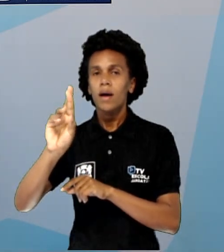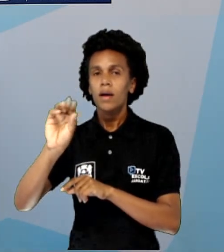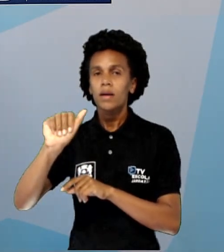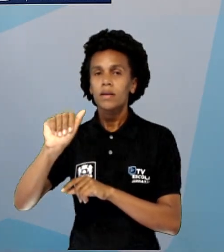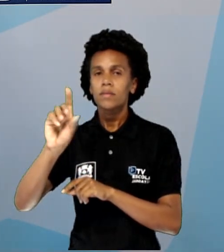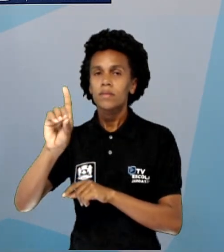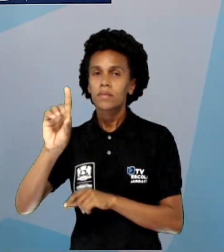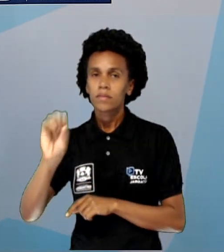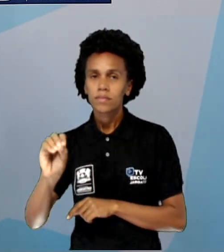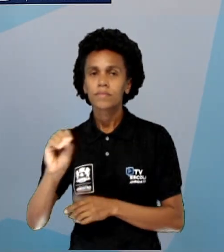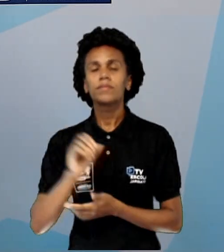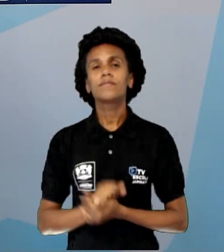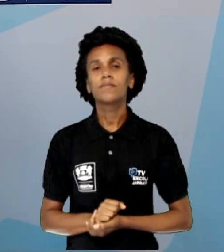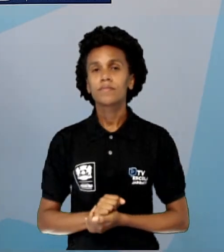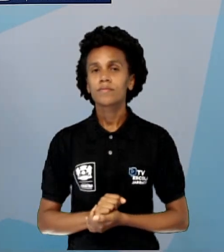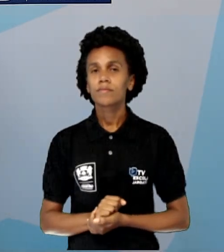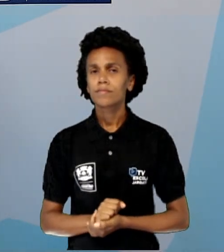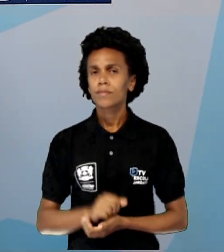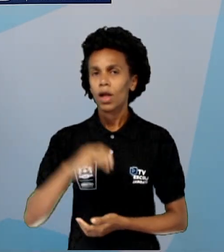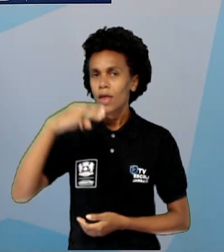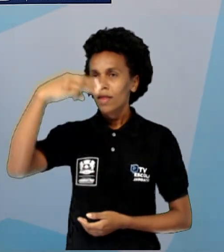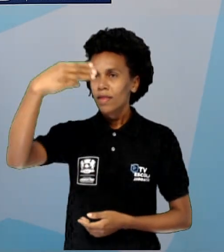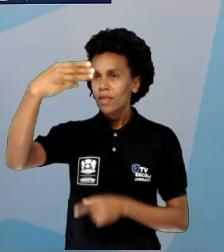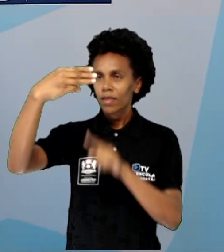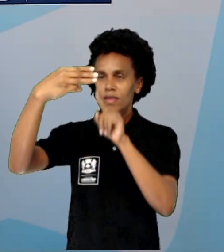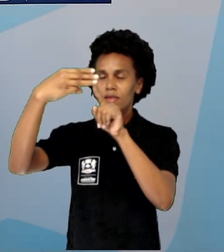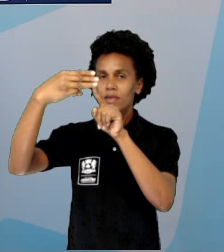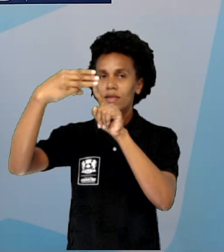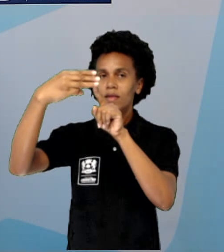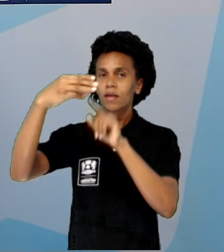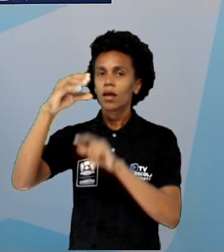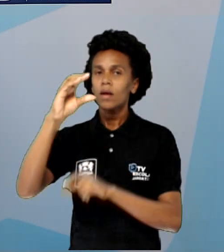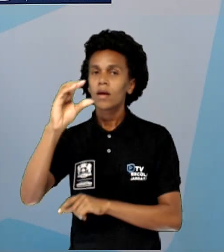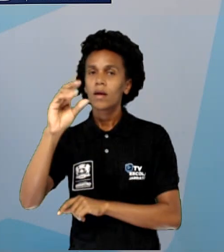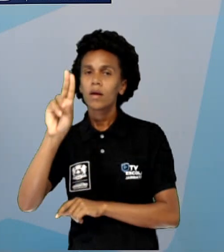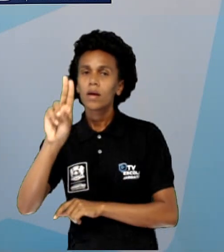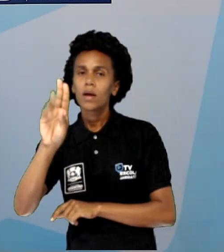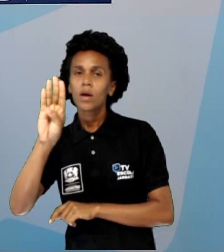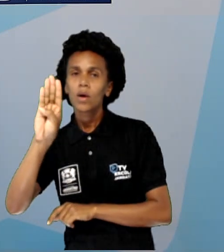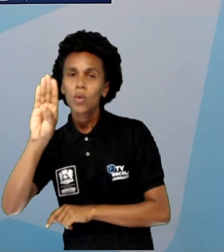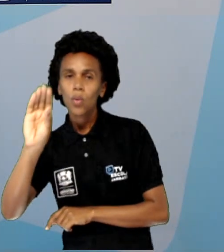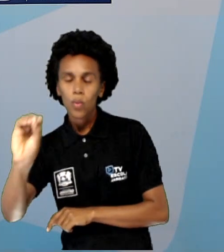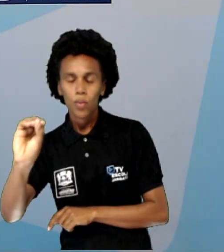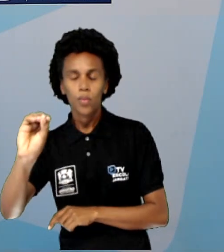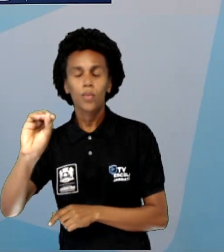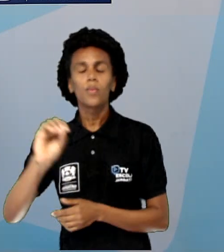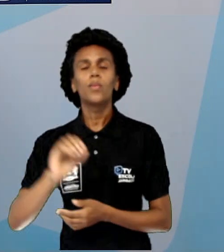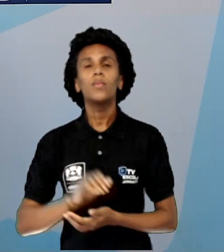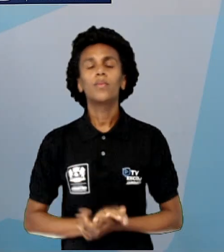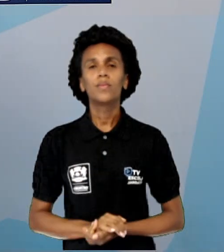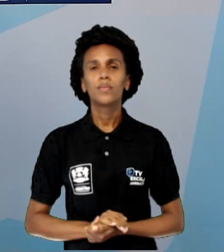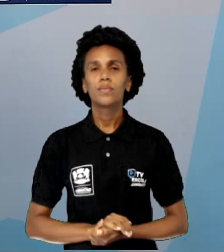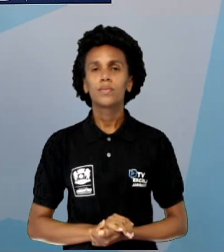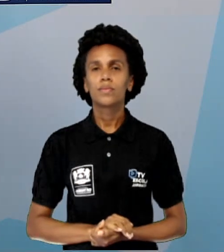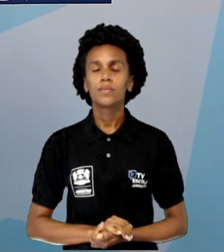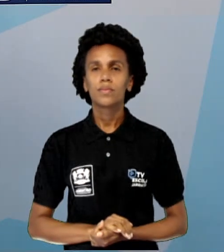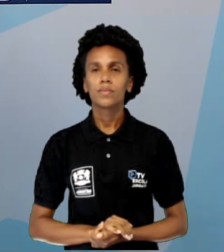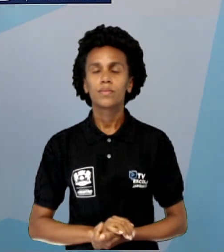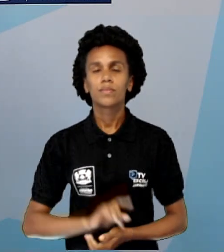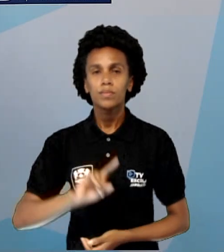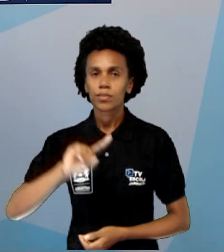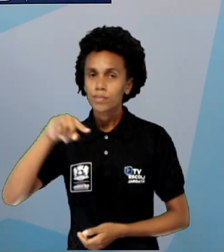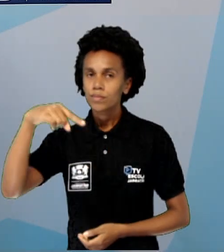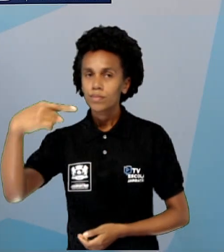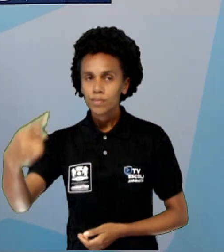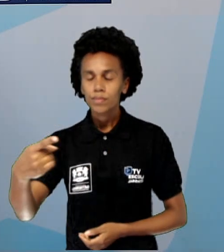como o cubo de um número. De fato mesmo, aquelas figuras que a gente já viu antes, tá? E mais na frente a gente vai ver a